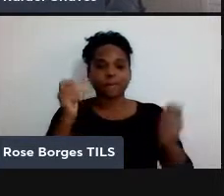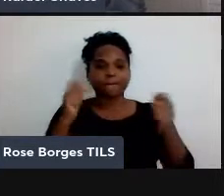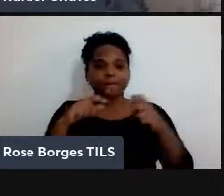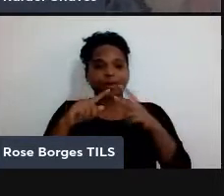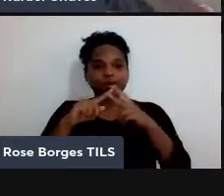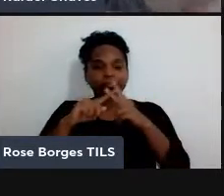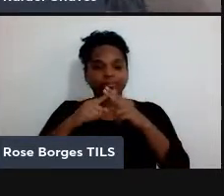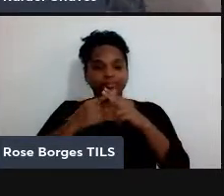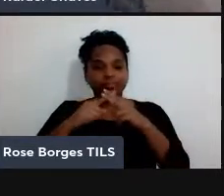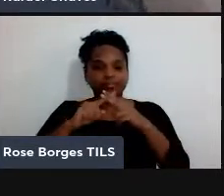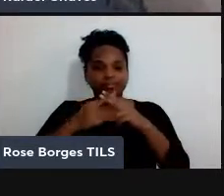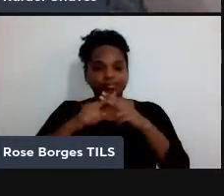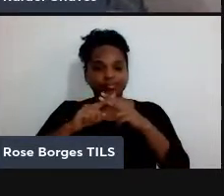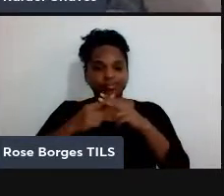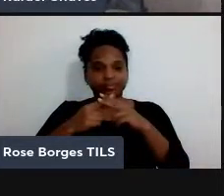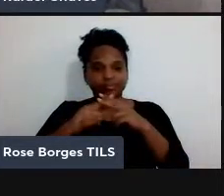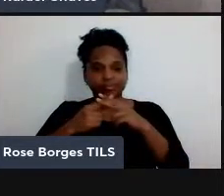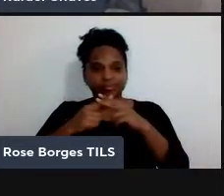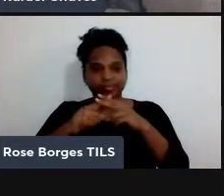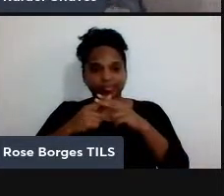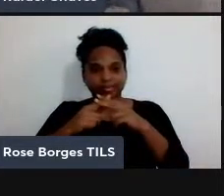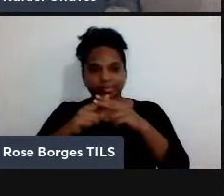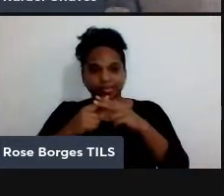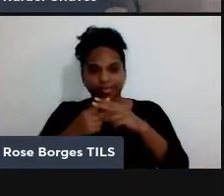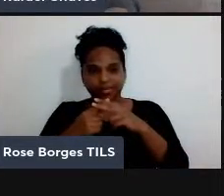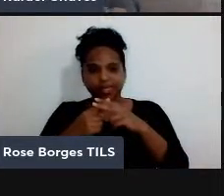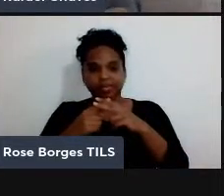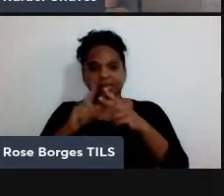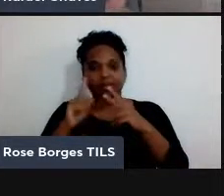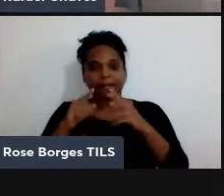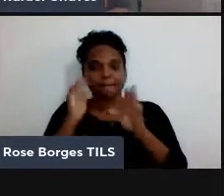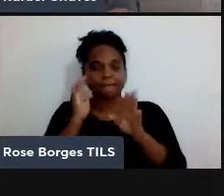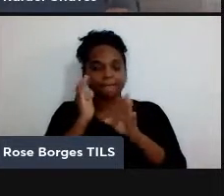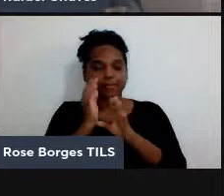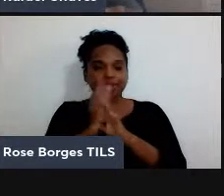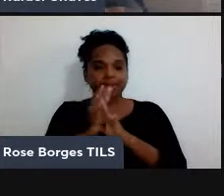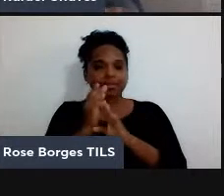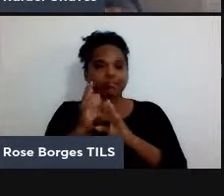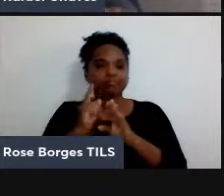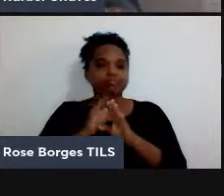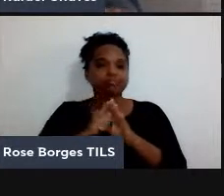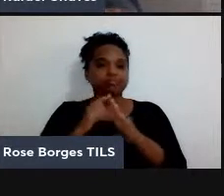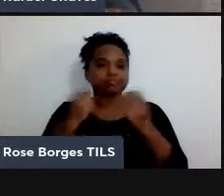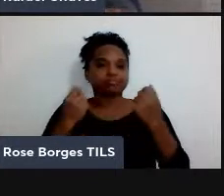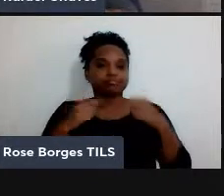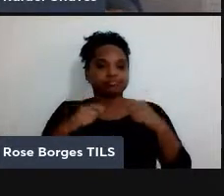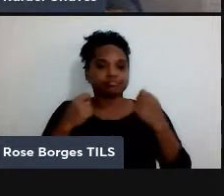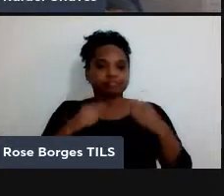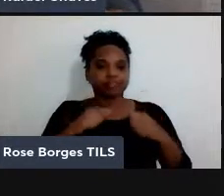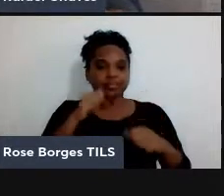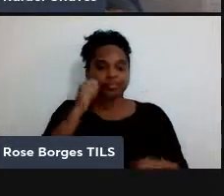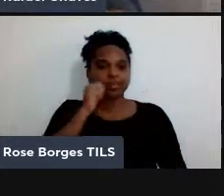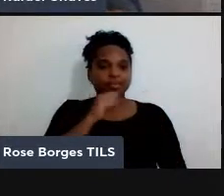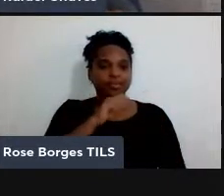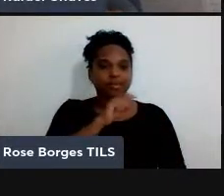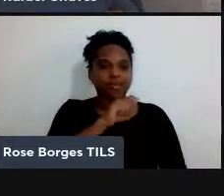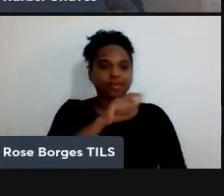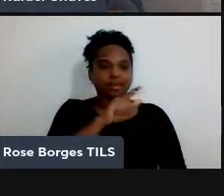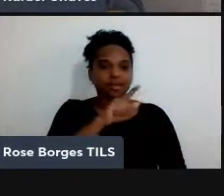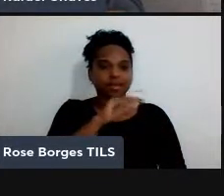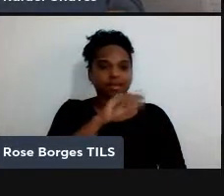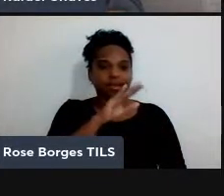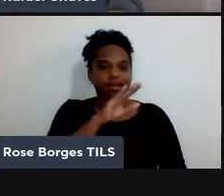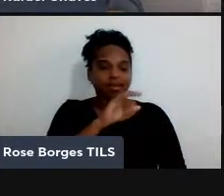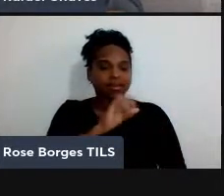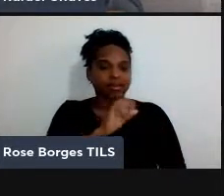unitária local, esse errinho aqui. Então, é justamente essa necessidade de que a Alice tem que ligar para o Bob para